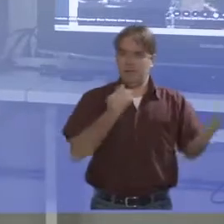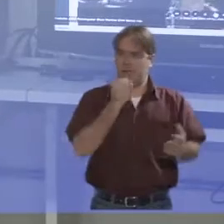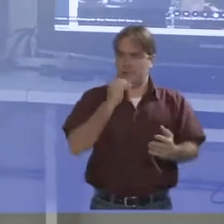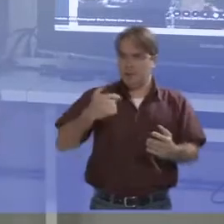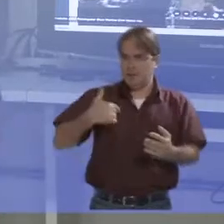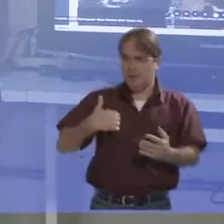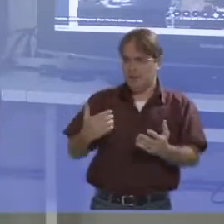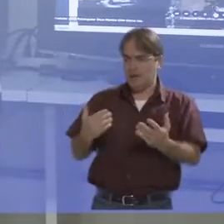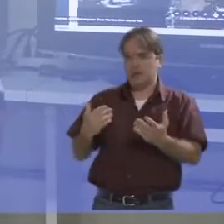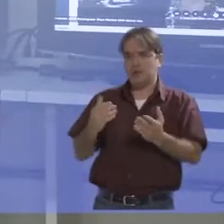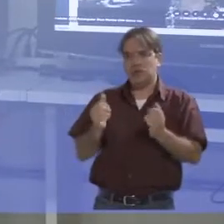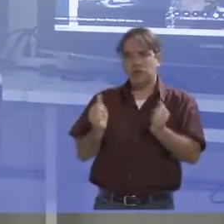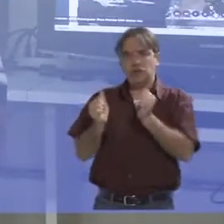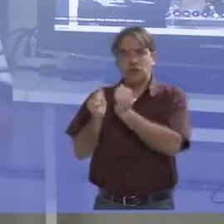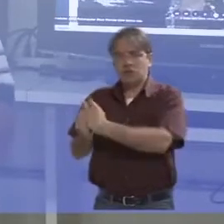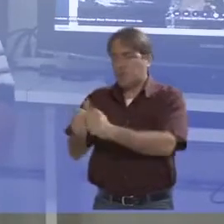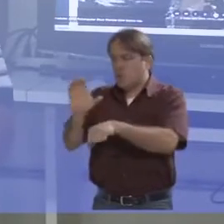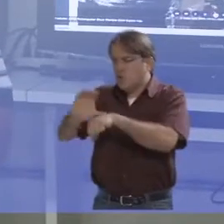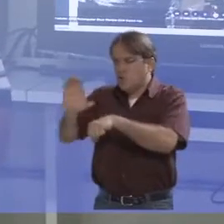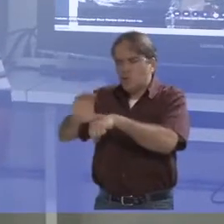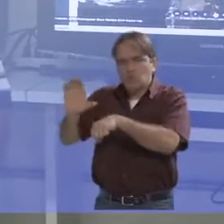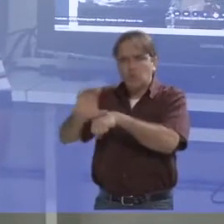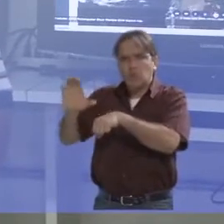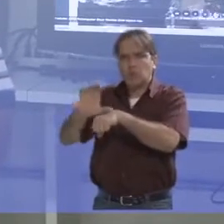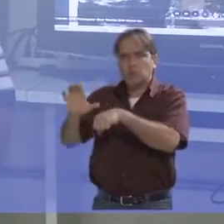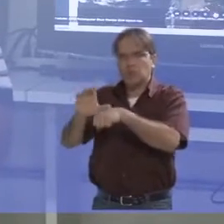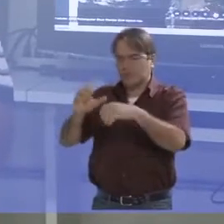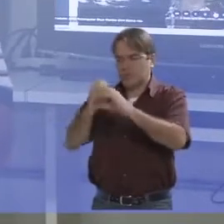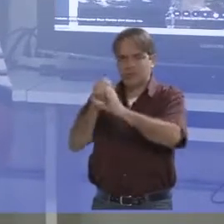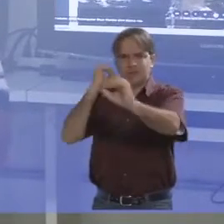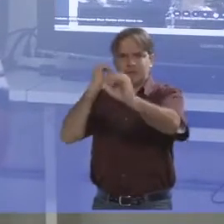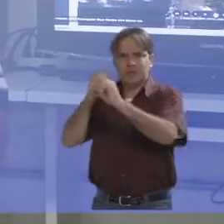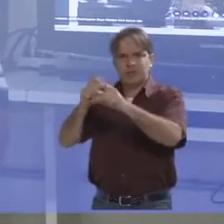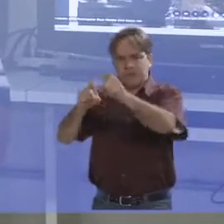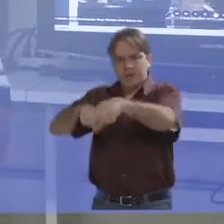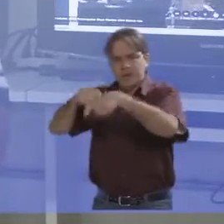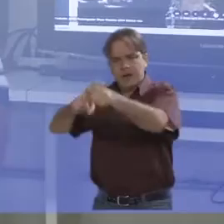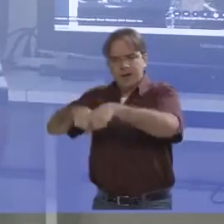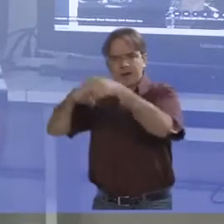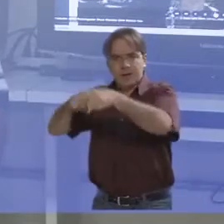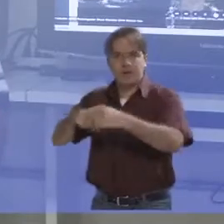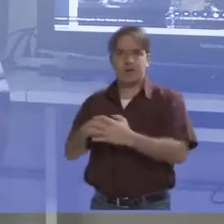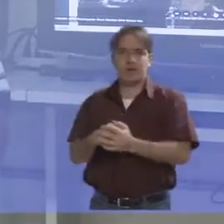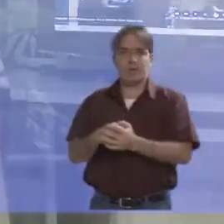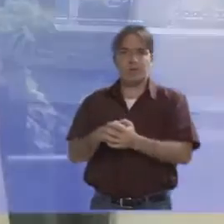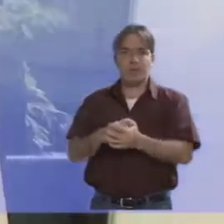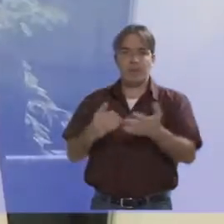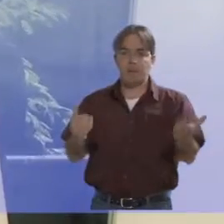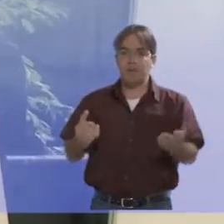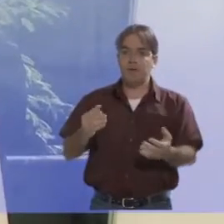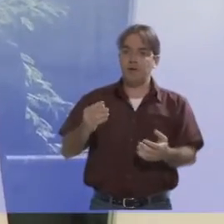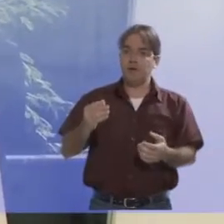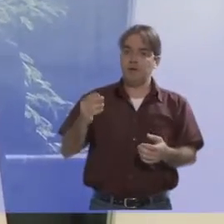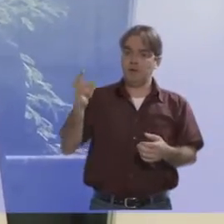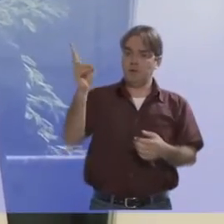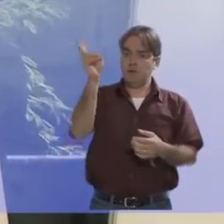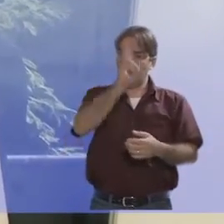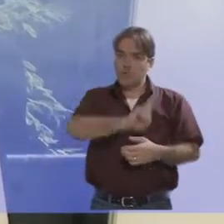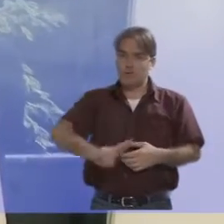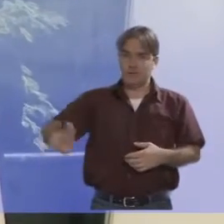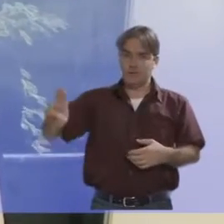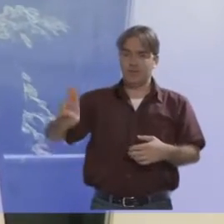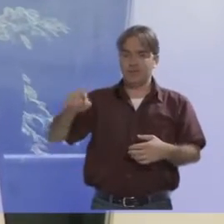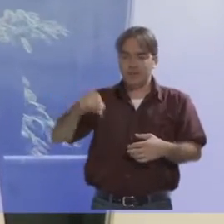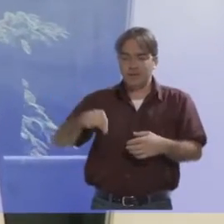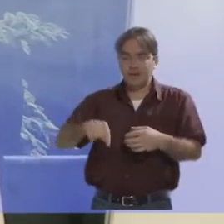professor, a um curso de engenharia agrícola, ao chegarmos na universidade, nós tentamos